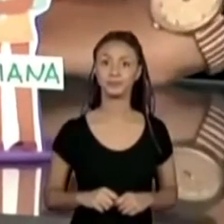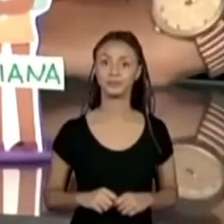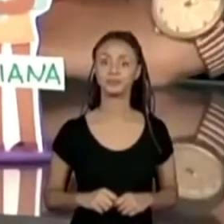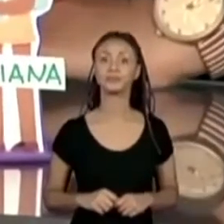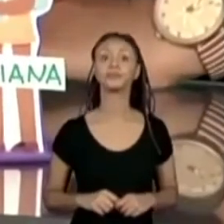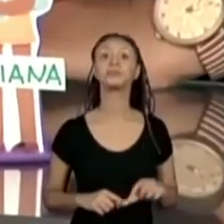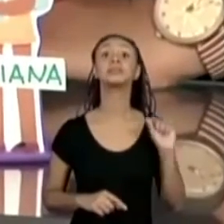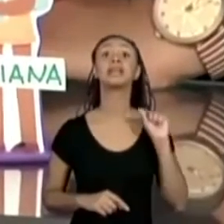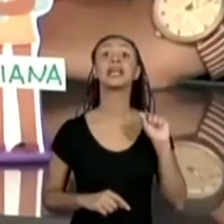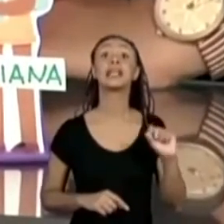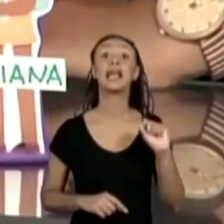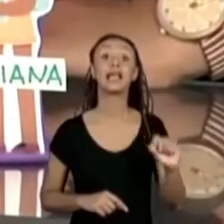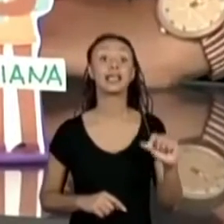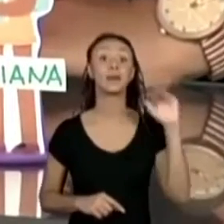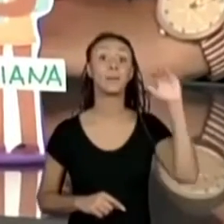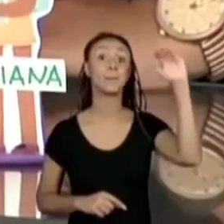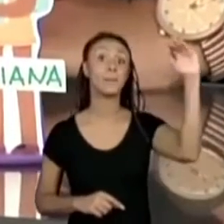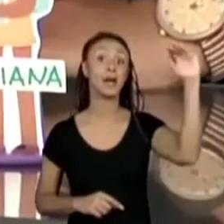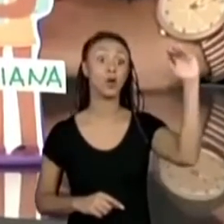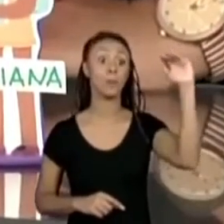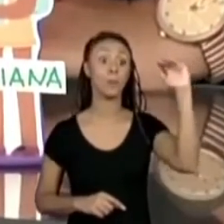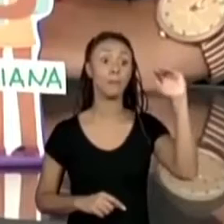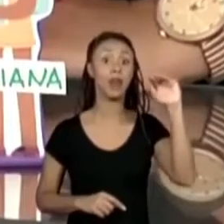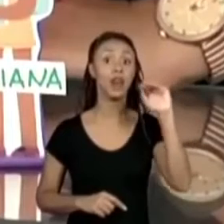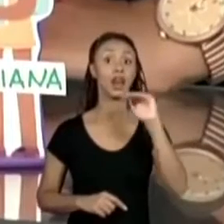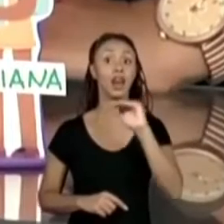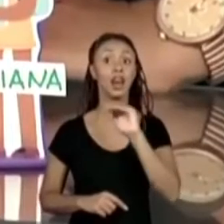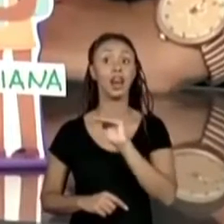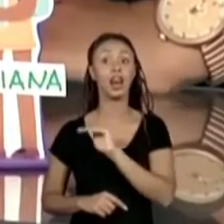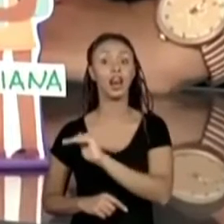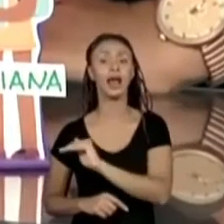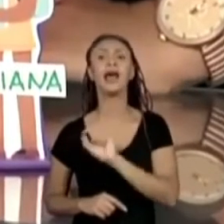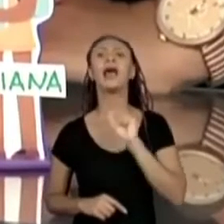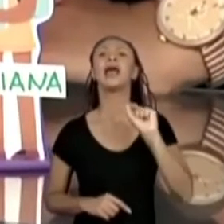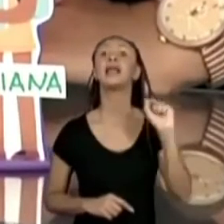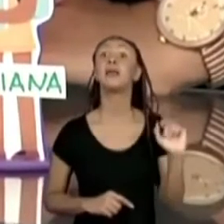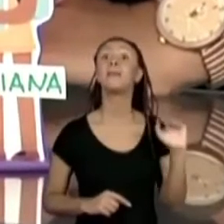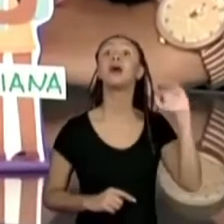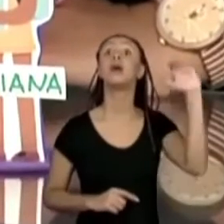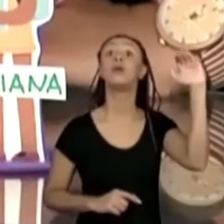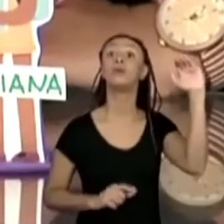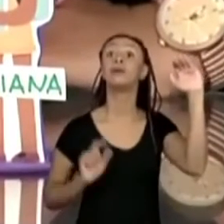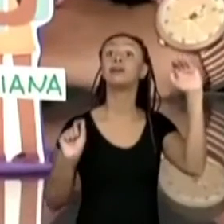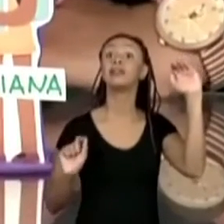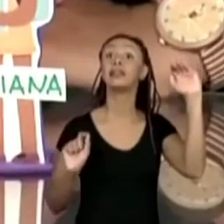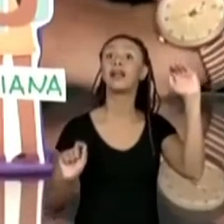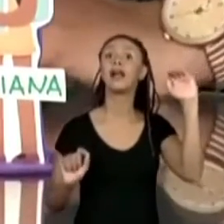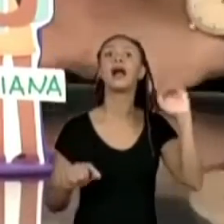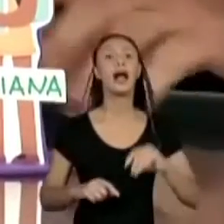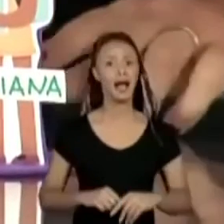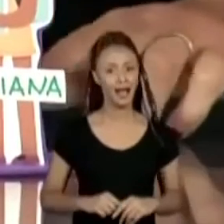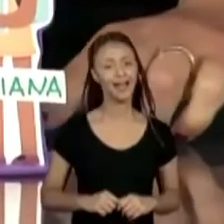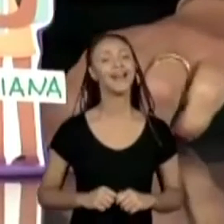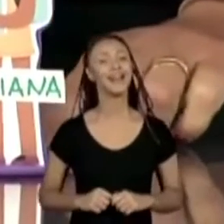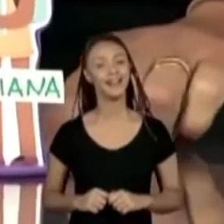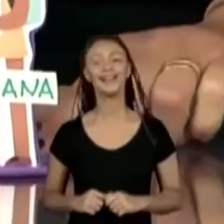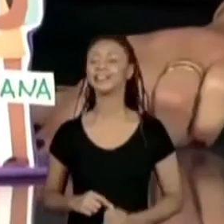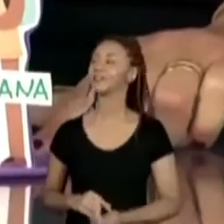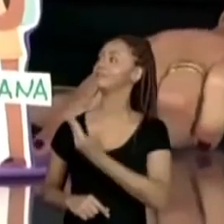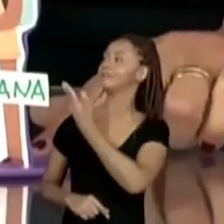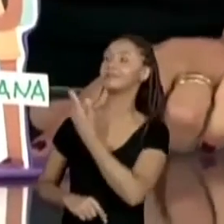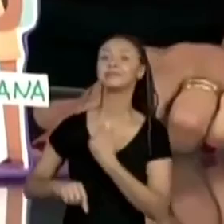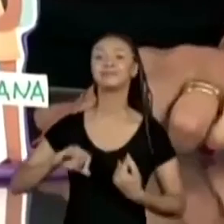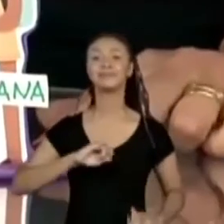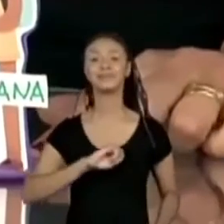Qual que é o maior amigo do João Pedro? Ah, é a Juliana aqui, ó.